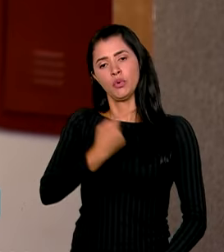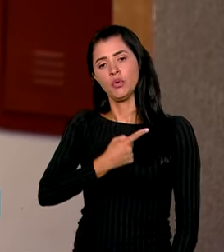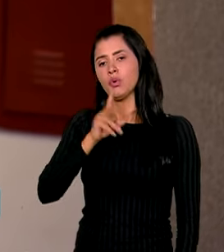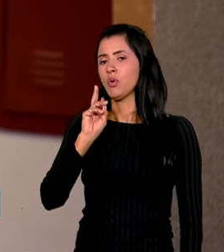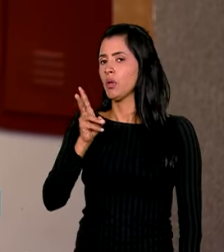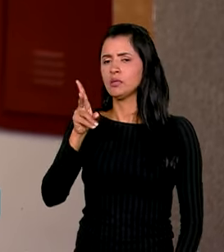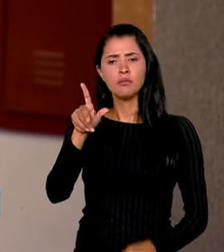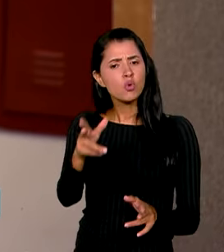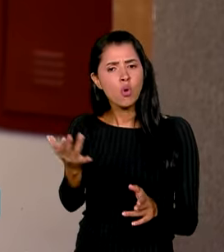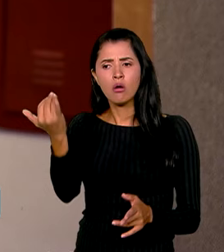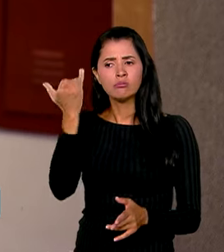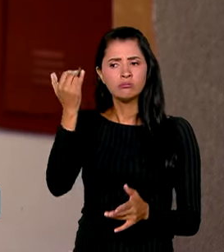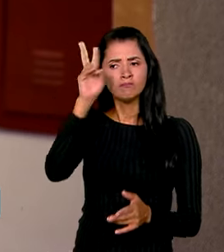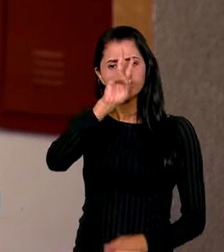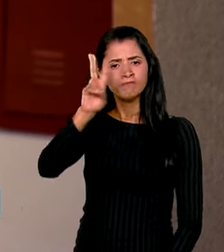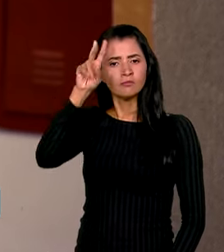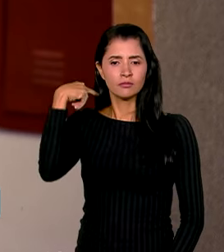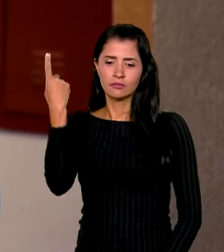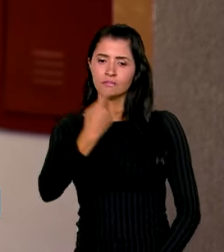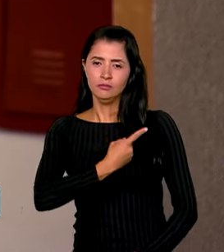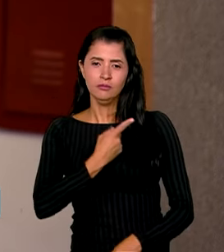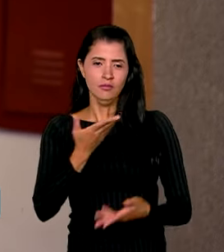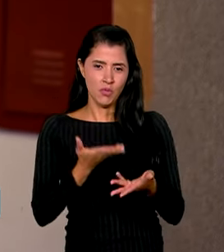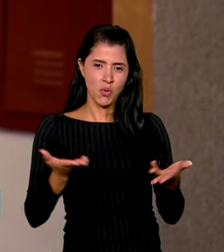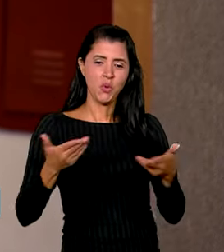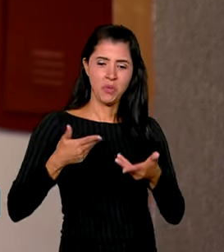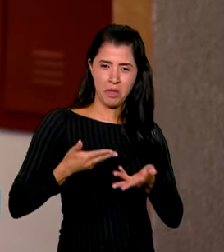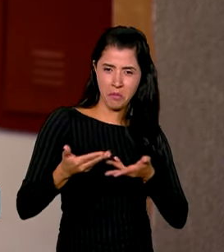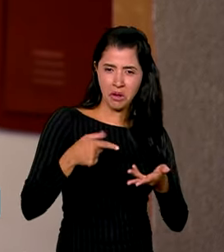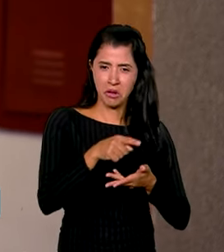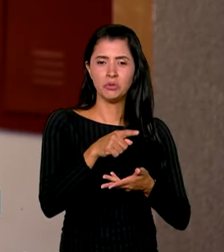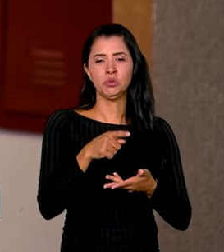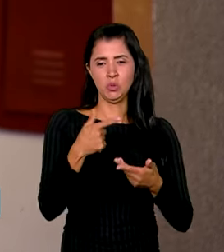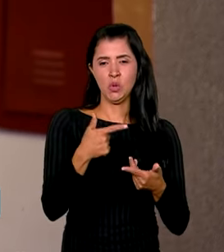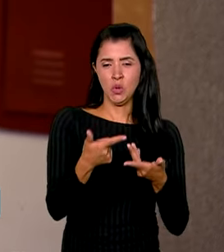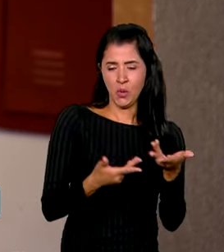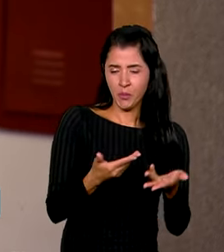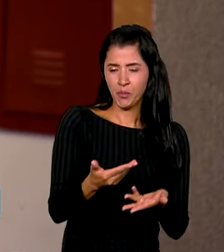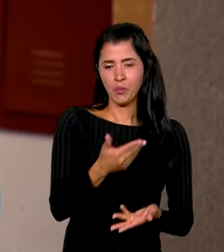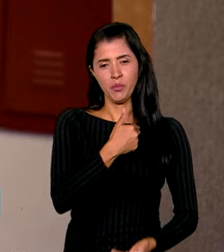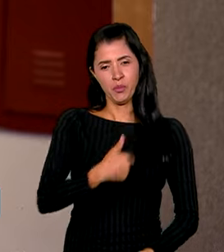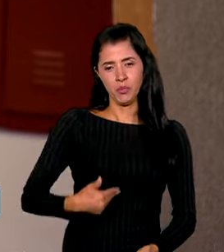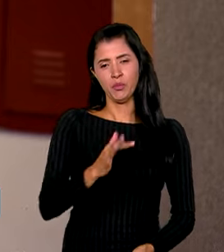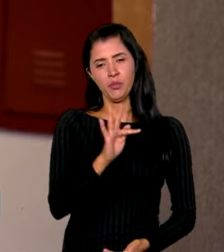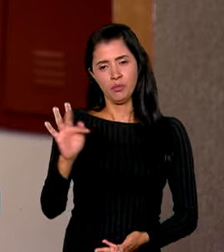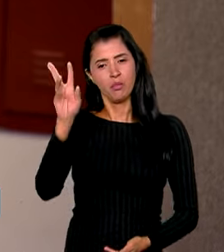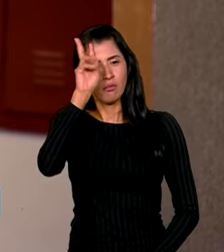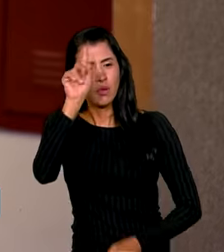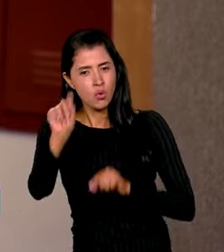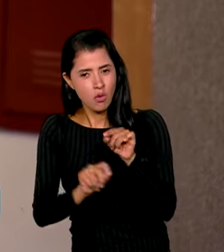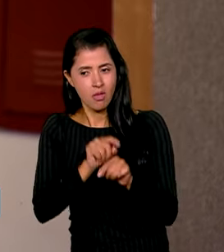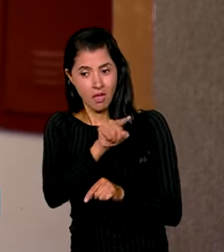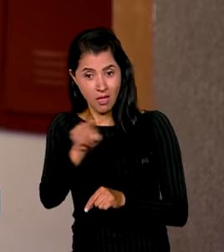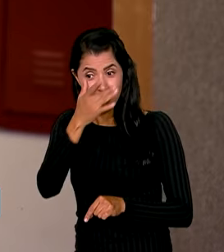lembrete, nós que estamos no Serviço Público Federal, é sempre um lembrete de que é para